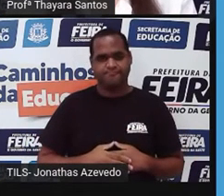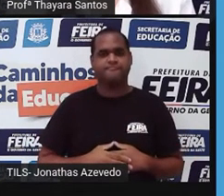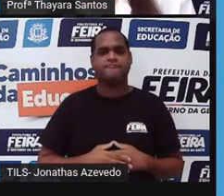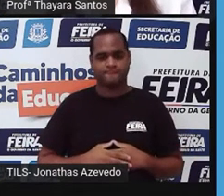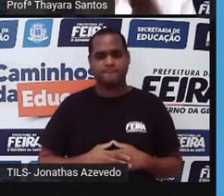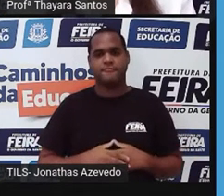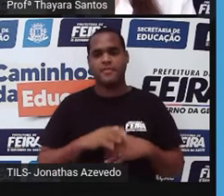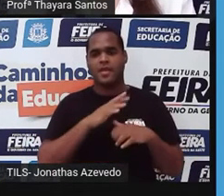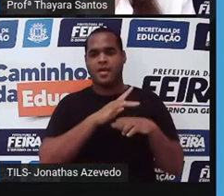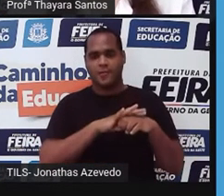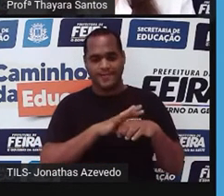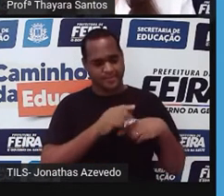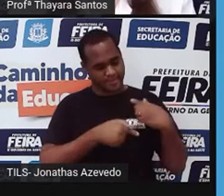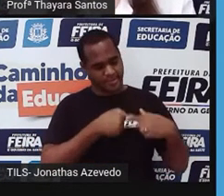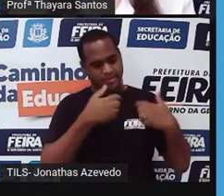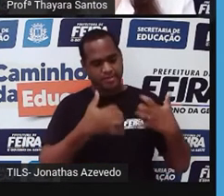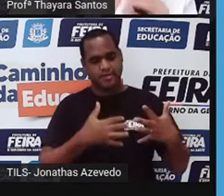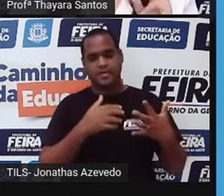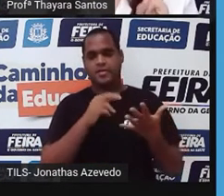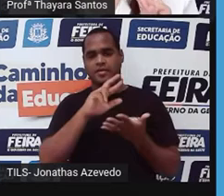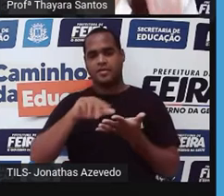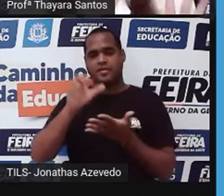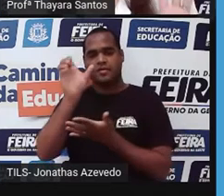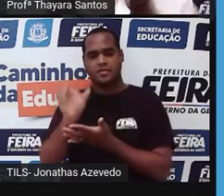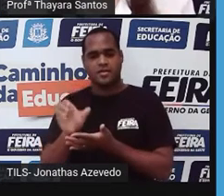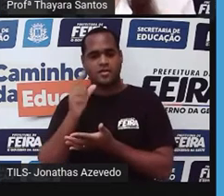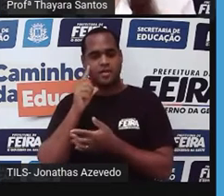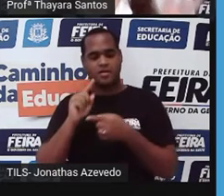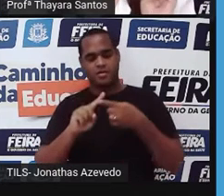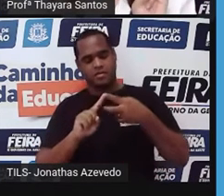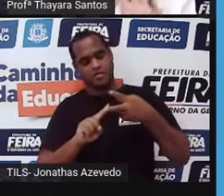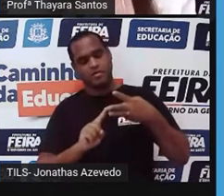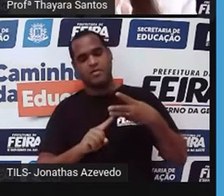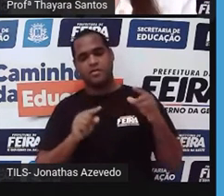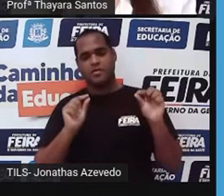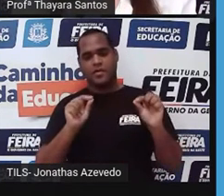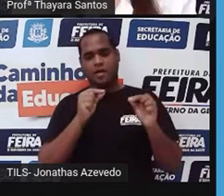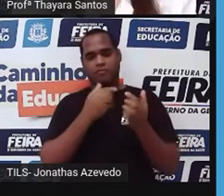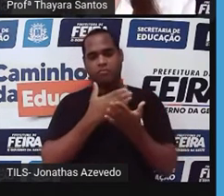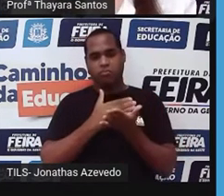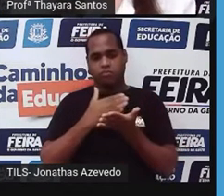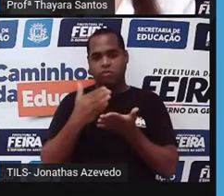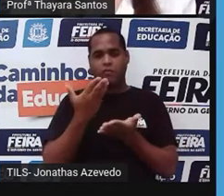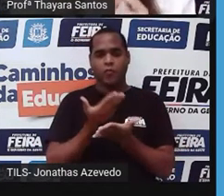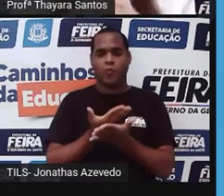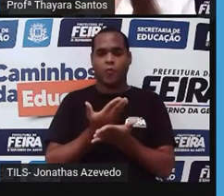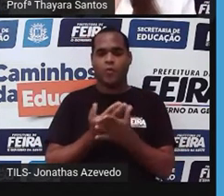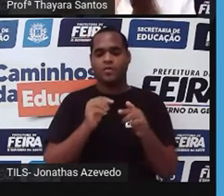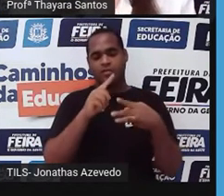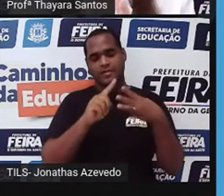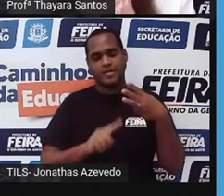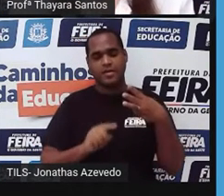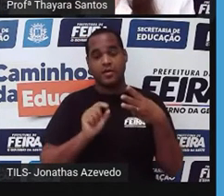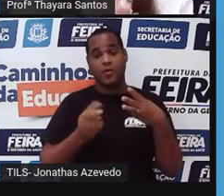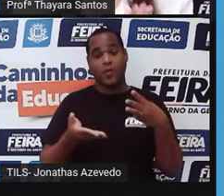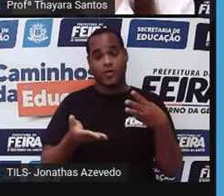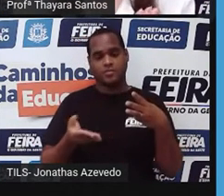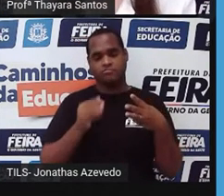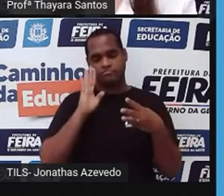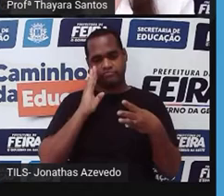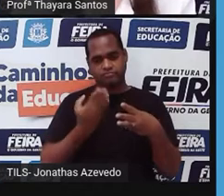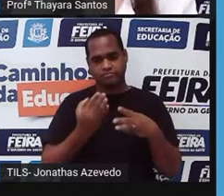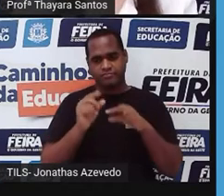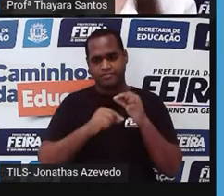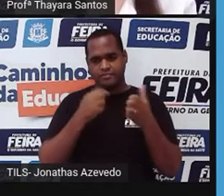As doenças genéticas, elas são classificadas em três tipos. A gente vai estudar esses três tipos hoje e depois a gente vai focar em uma doença